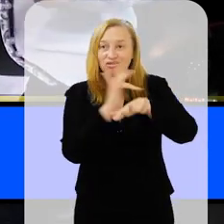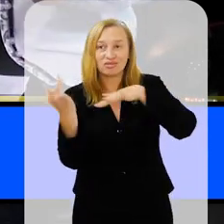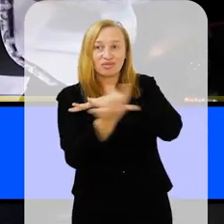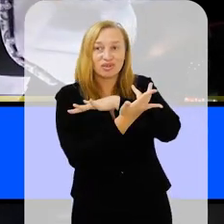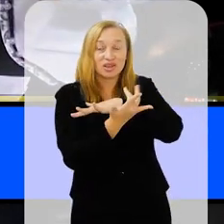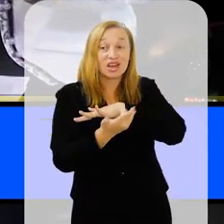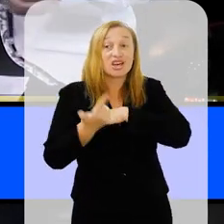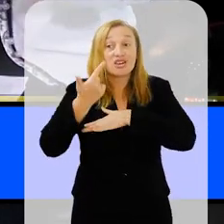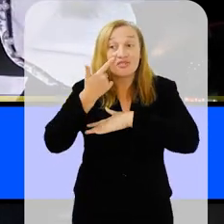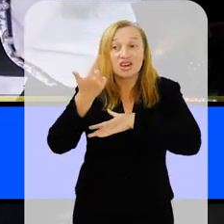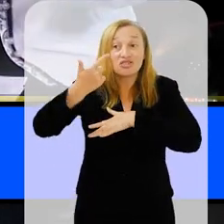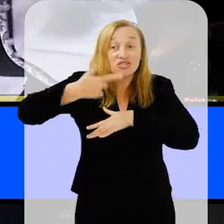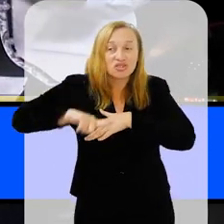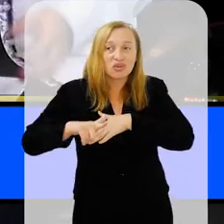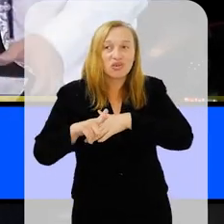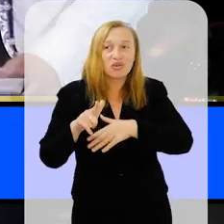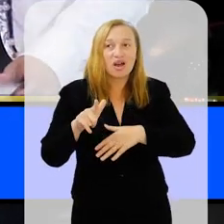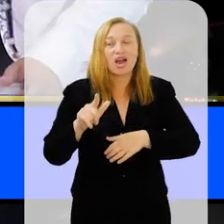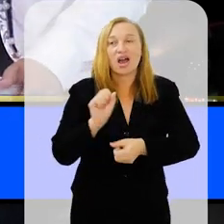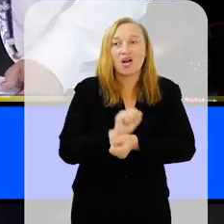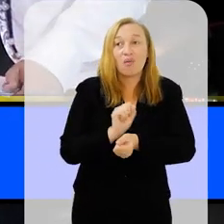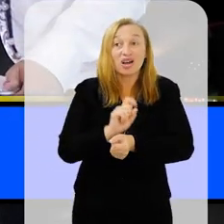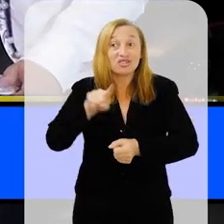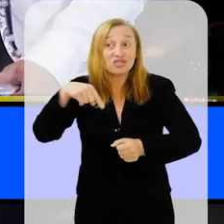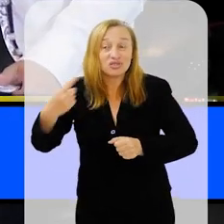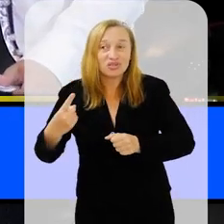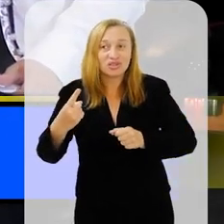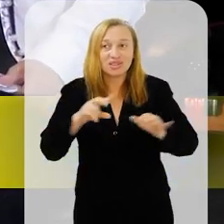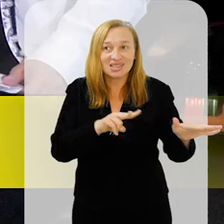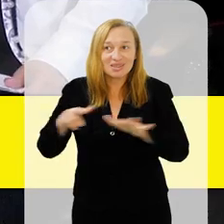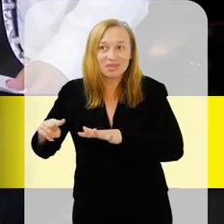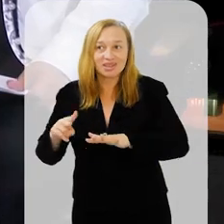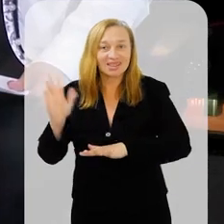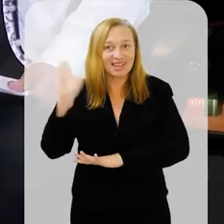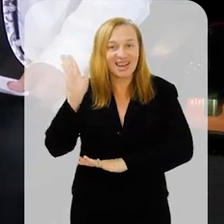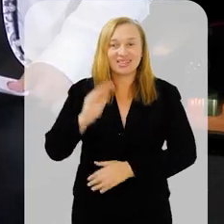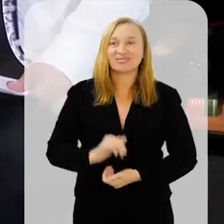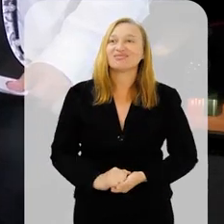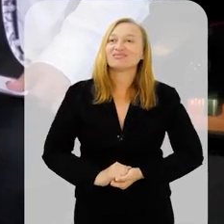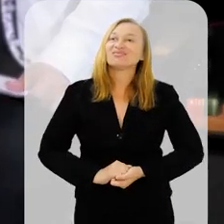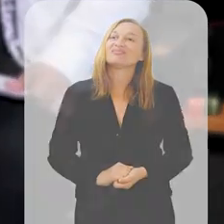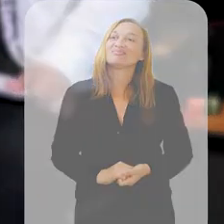nossas redes sociais e assistir novamente. Eu te espero no próximo programa. Até lá.